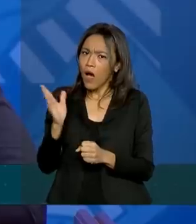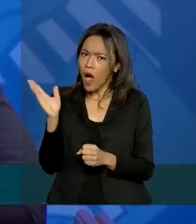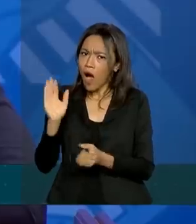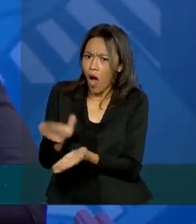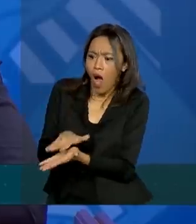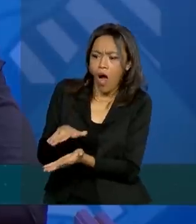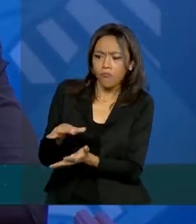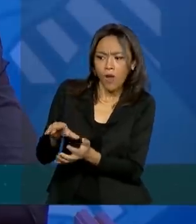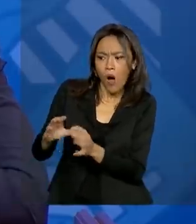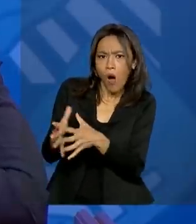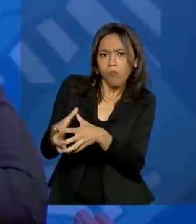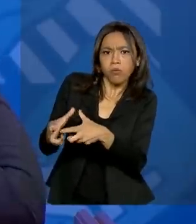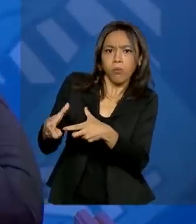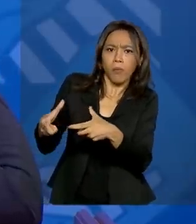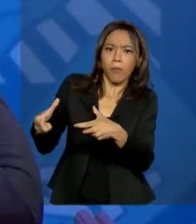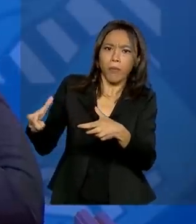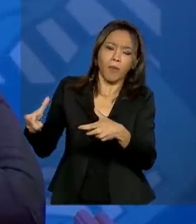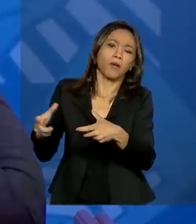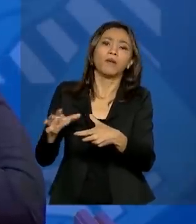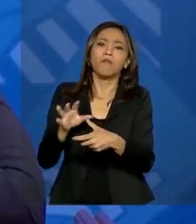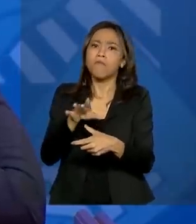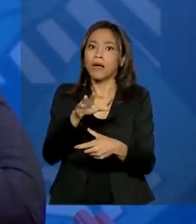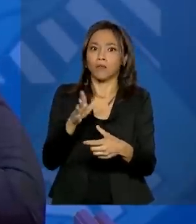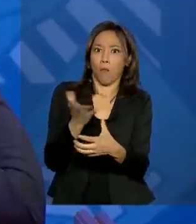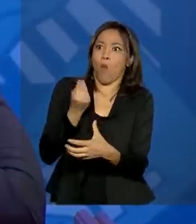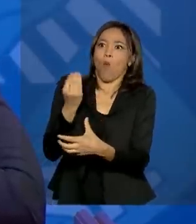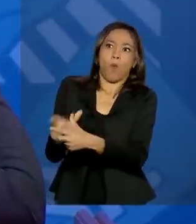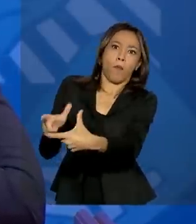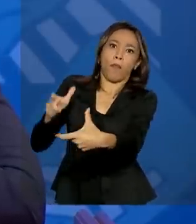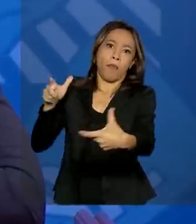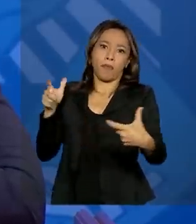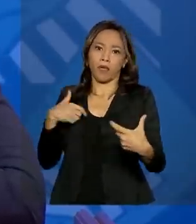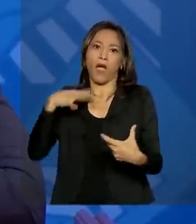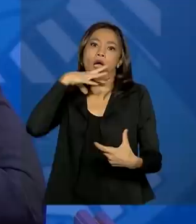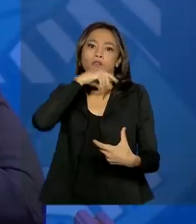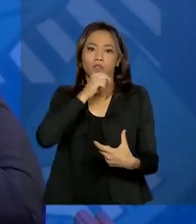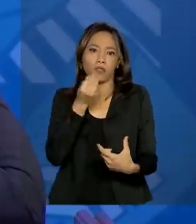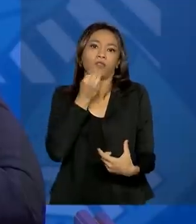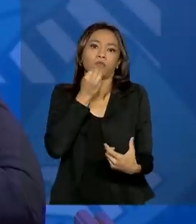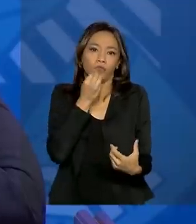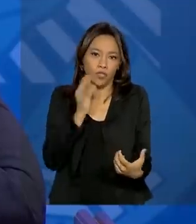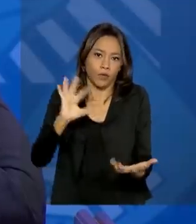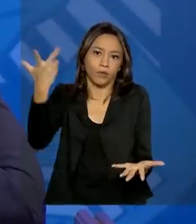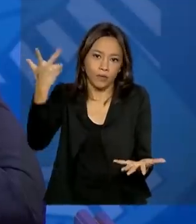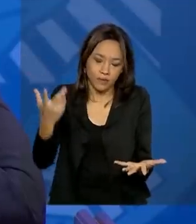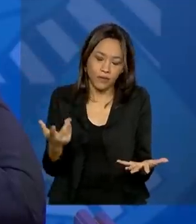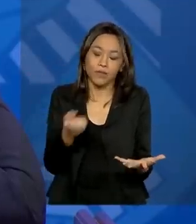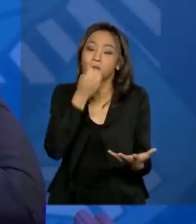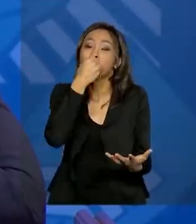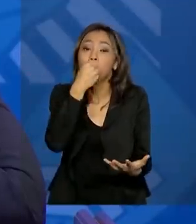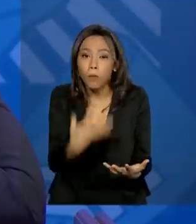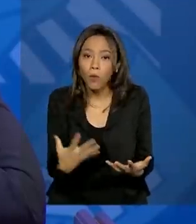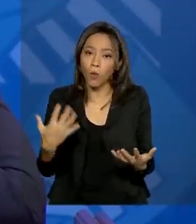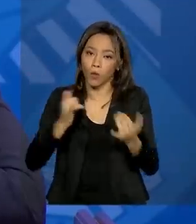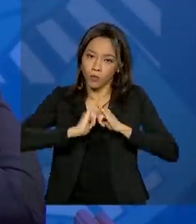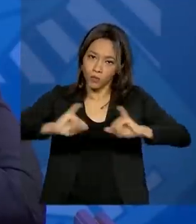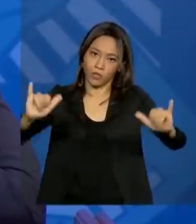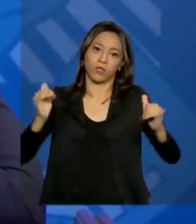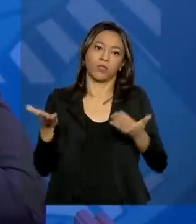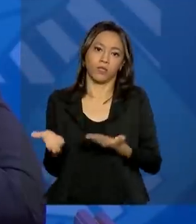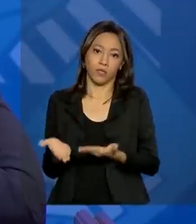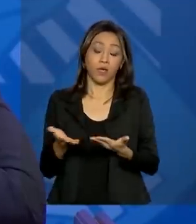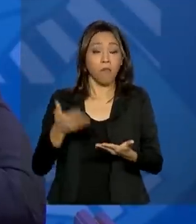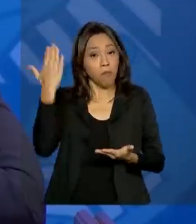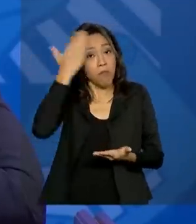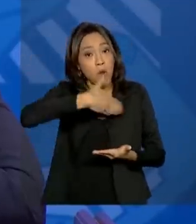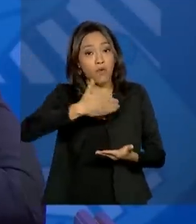é nenhuma explosão perto do que nós pensávamos, ou se todos esperavam que isso poderia acontecer. Isso é uma notícia muito boa. É sinal que as